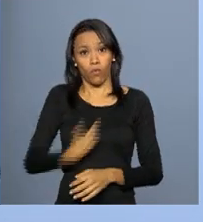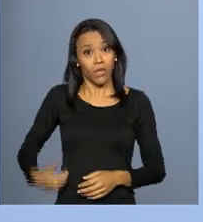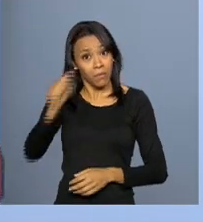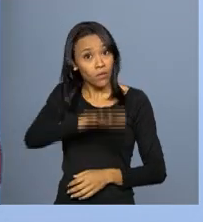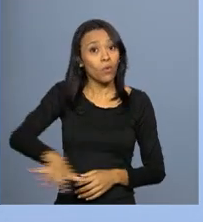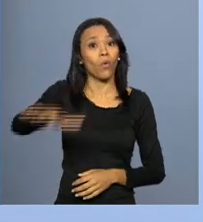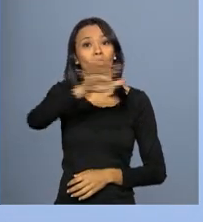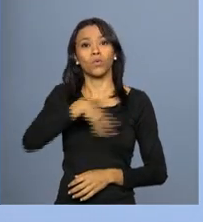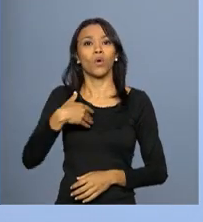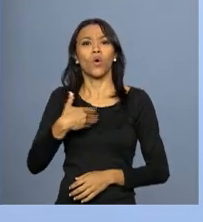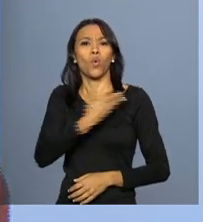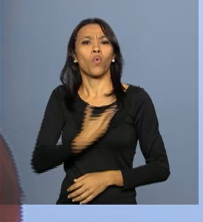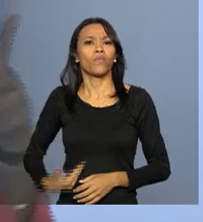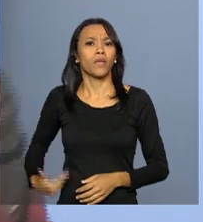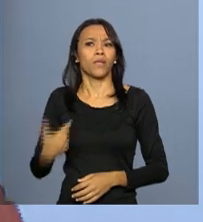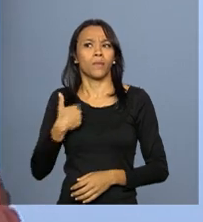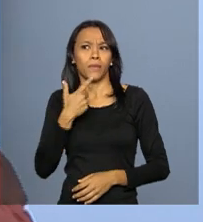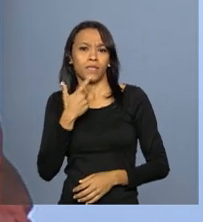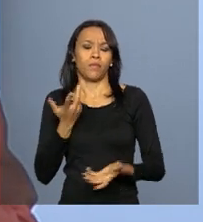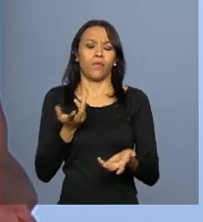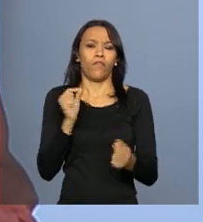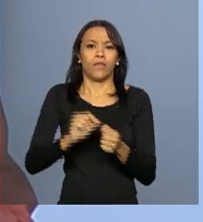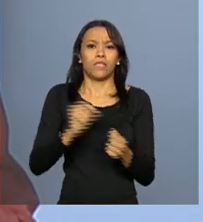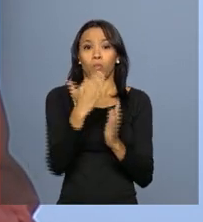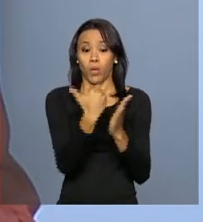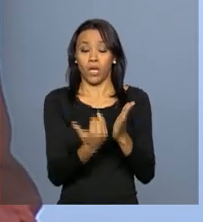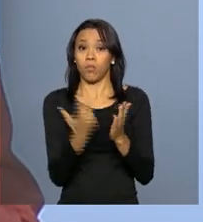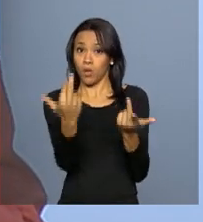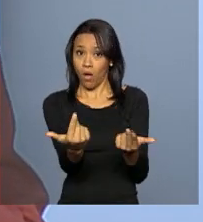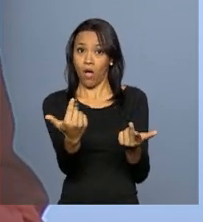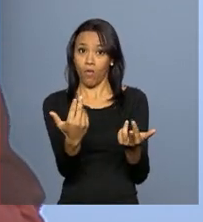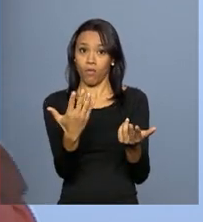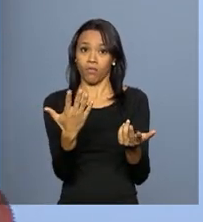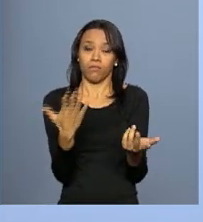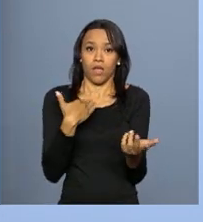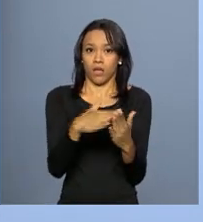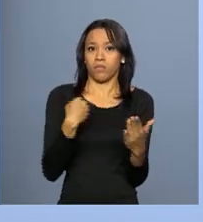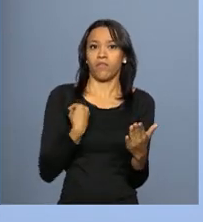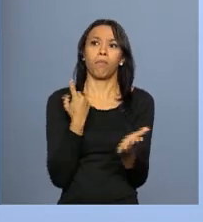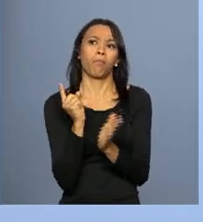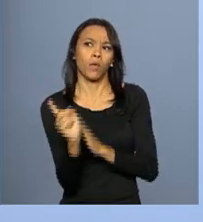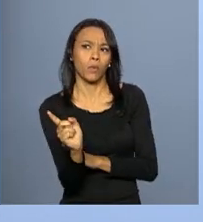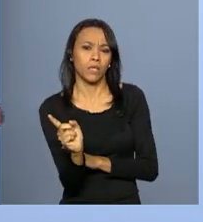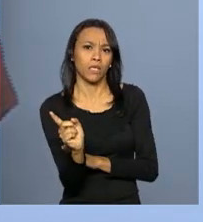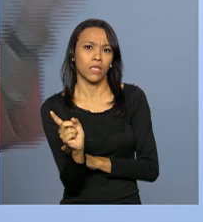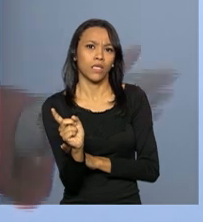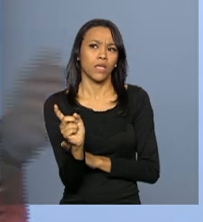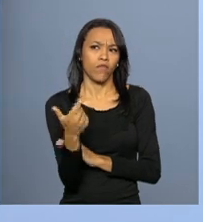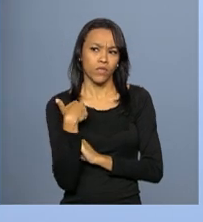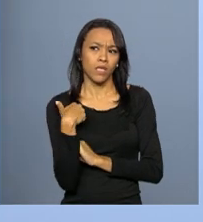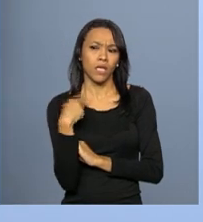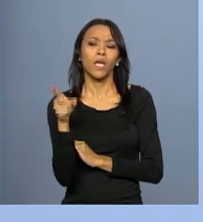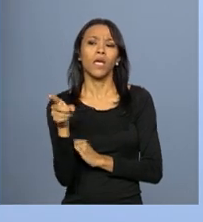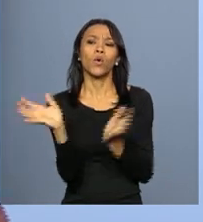governo não pergunta, ao fazer um programa como Minha Casa Minha Vida, que partido que você